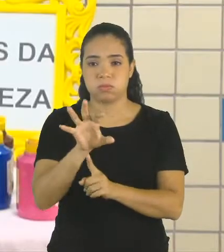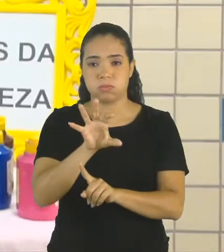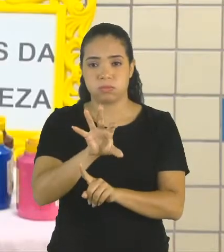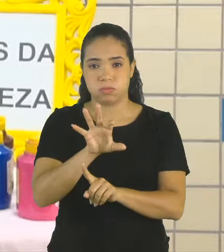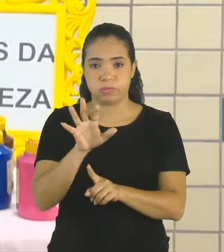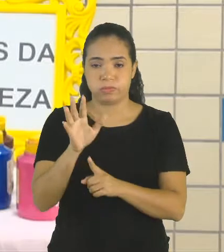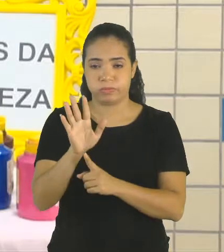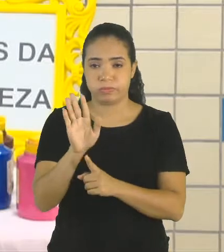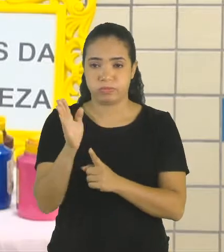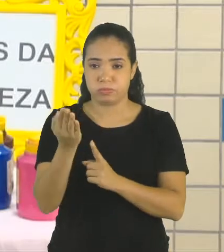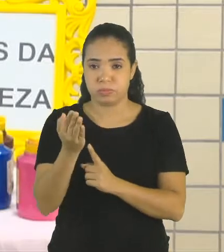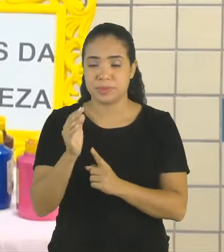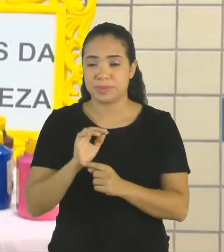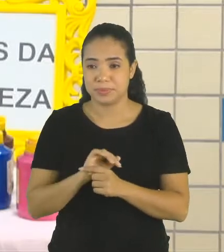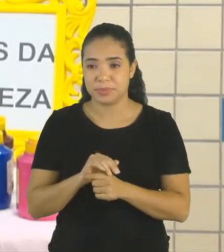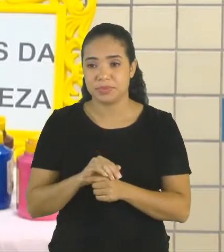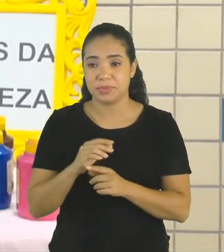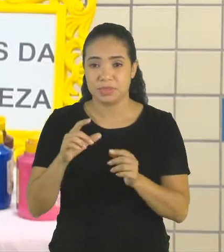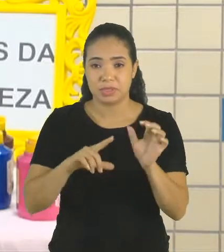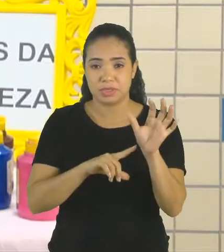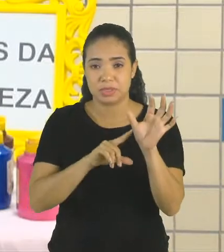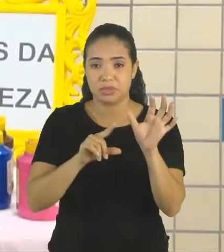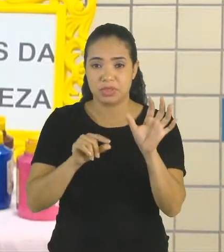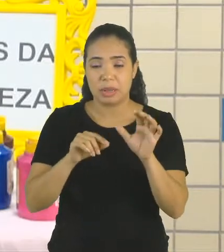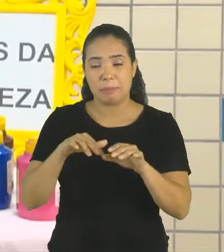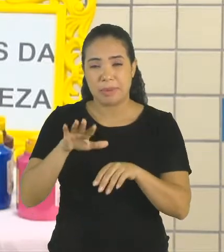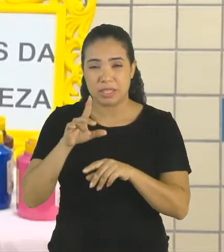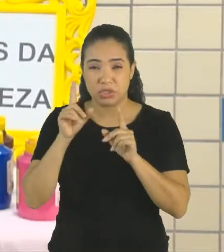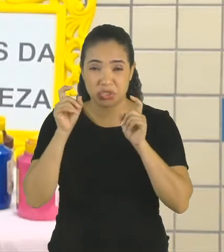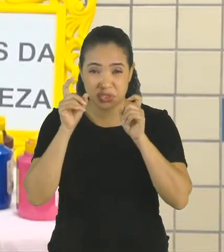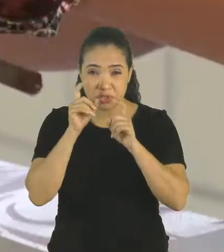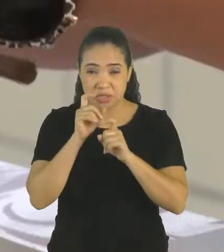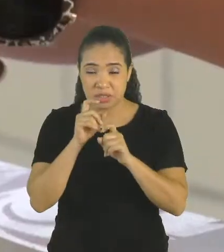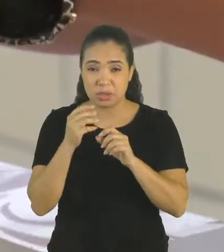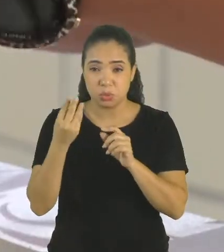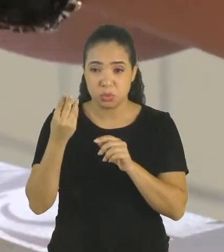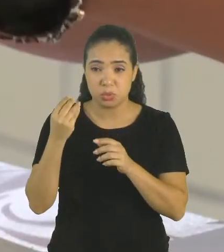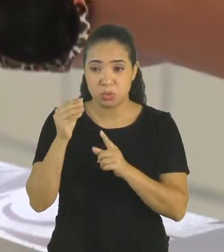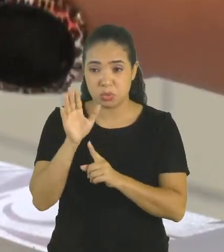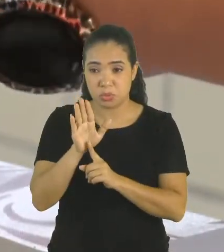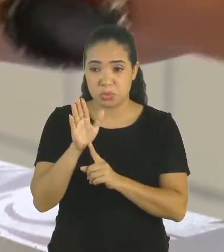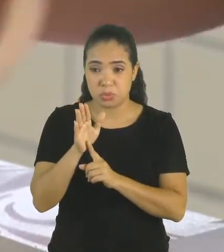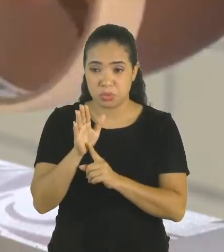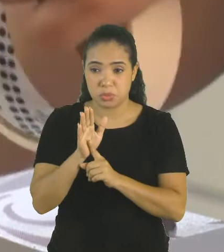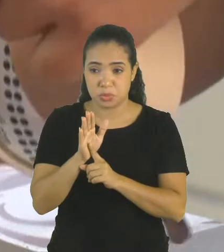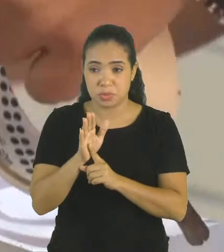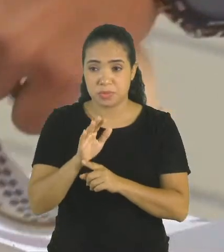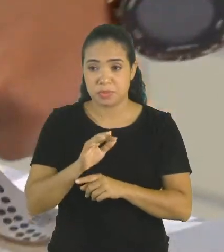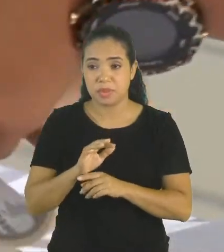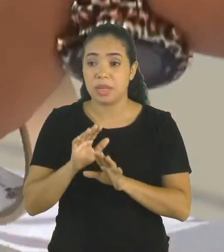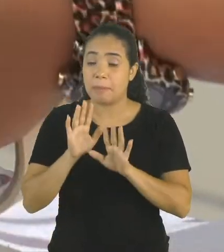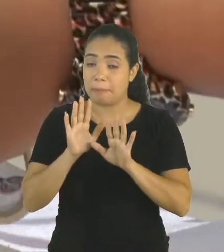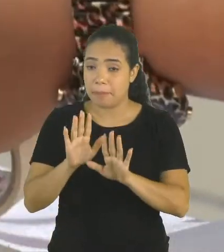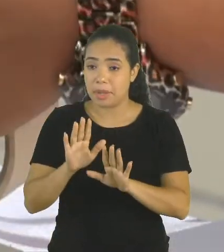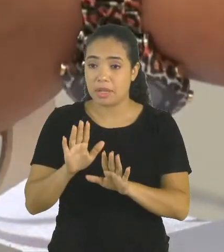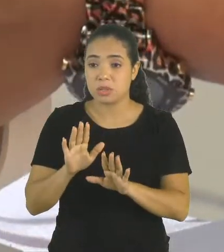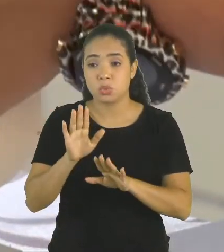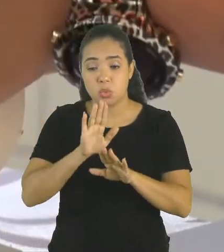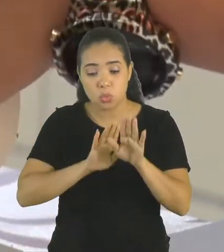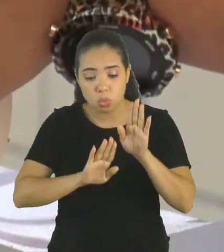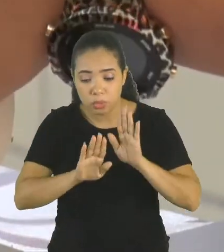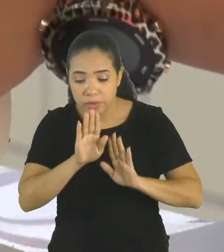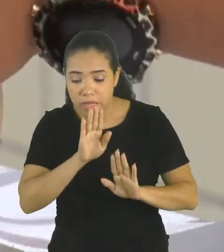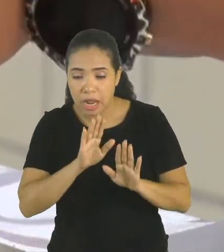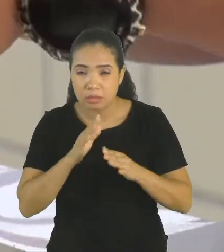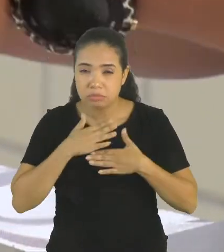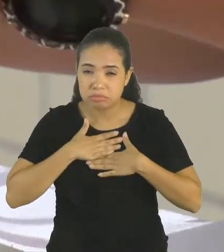Esse das folhas, ele é um pouquinho mais complicado de você colocar, envolver com a fita. Mas, com cuidado e bem